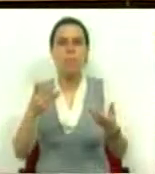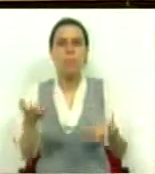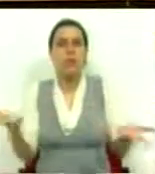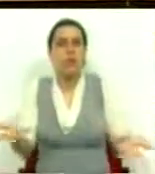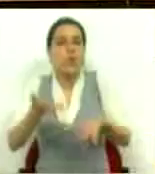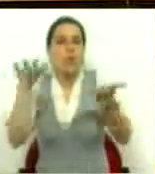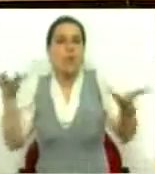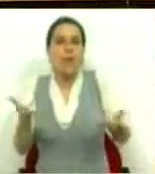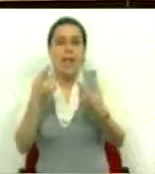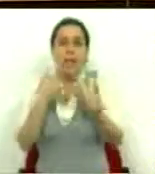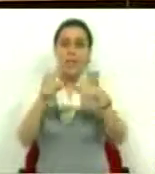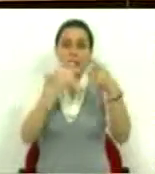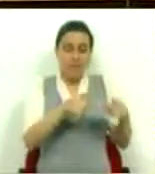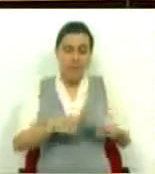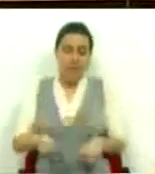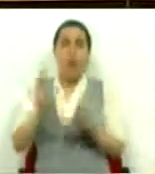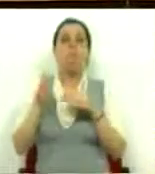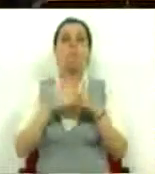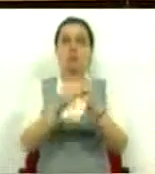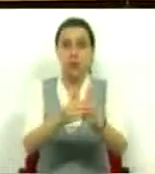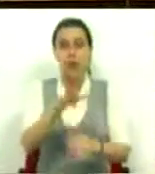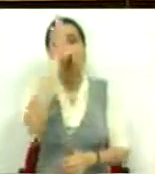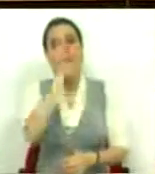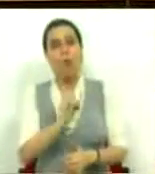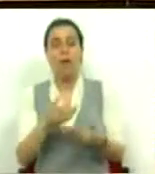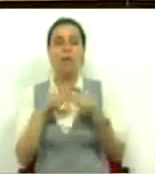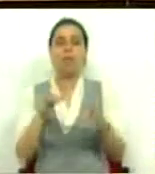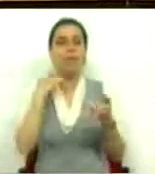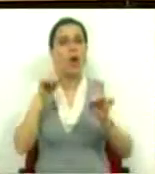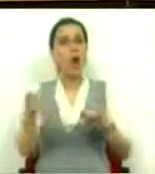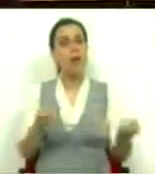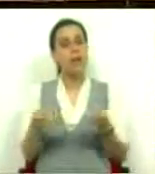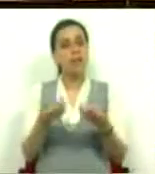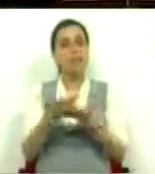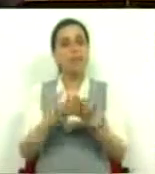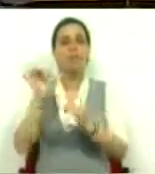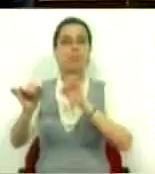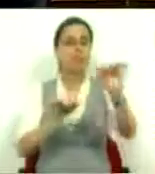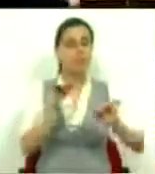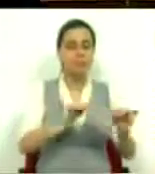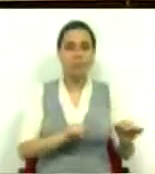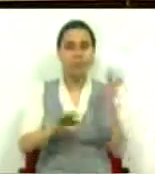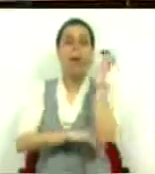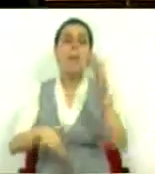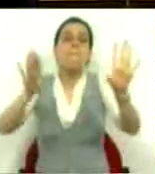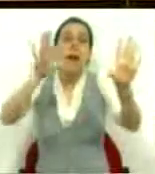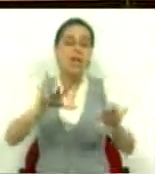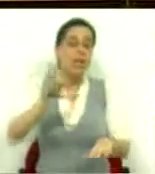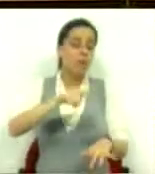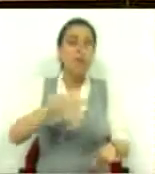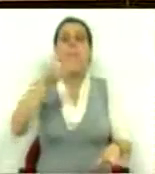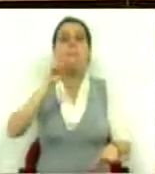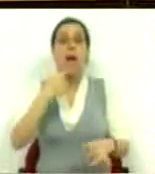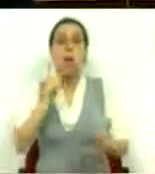nuances de diferenciação em relação ao processo que o Governo lançou de reorganização administrativa e esta cidade de Lisboa, mas se o Partido Socialista